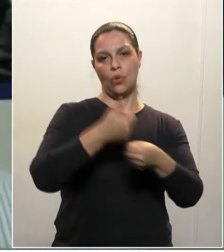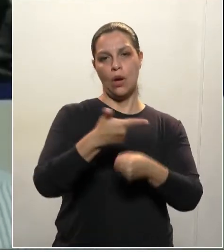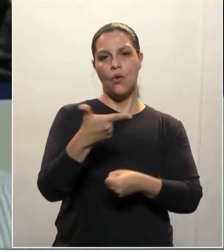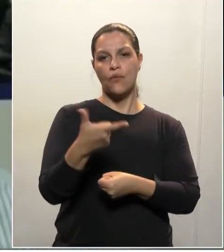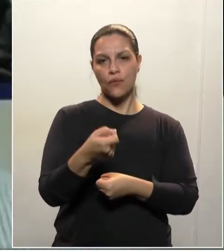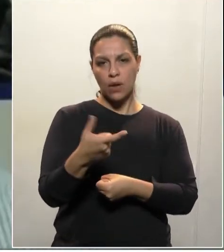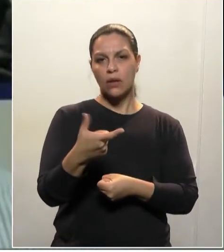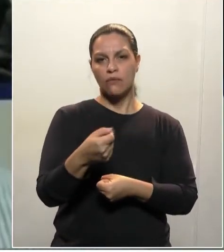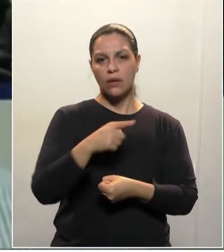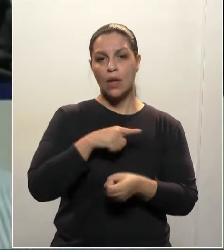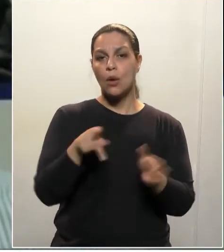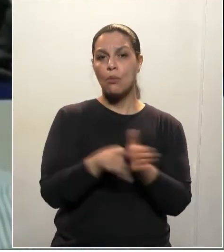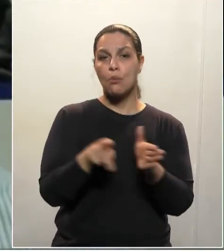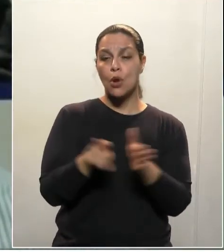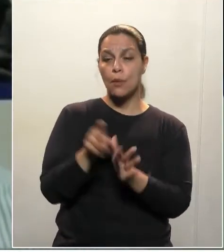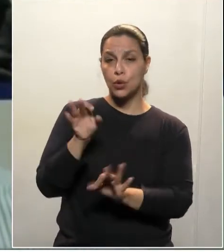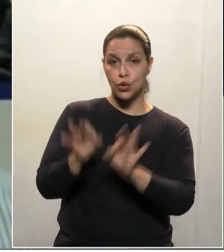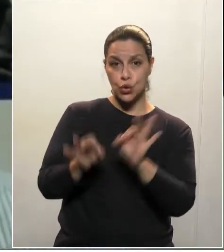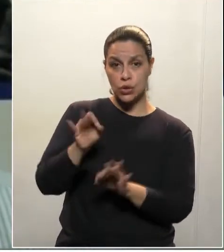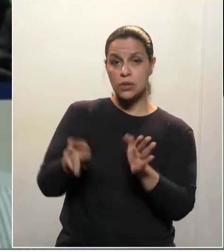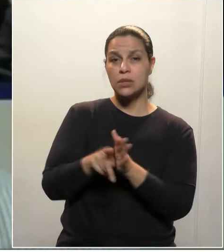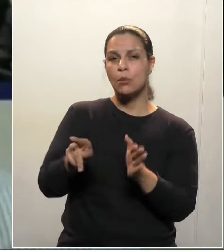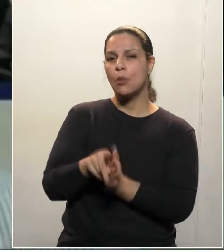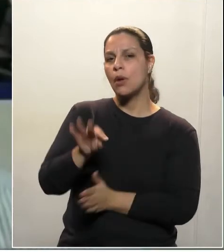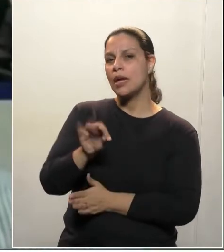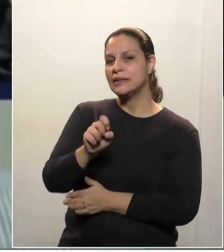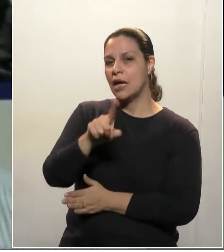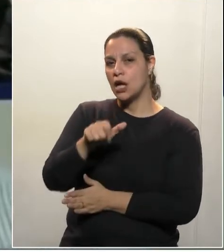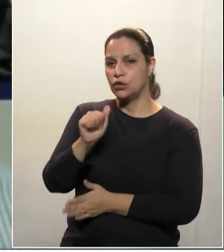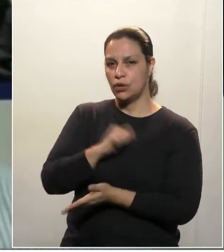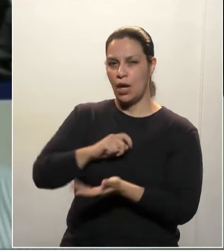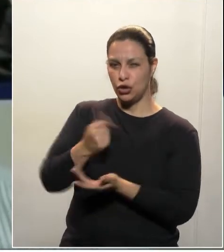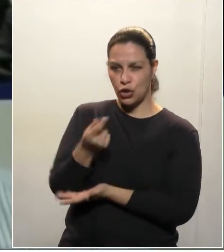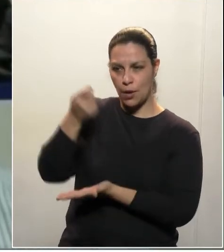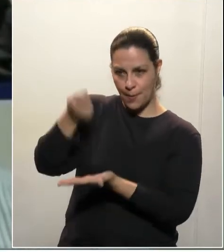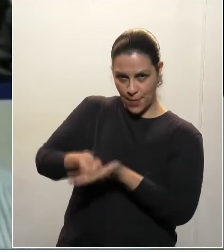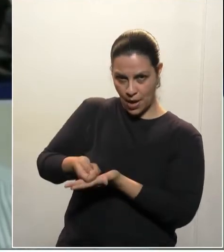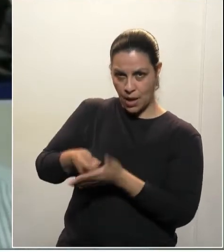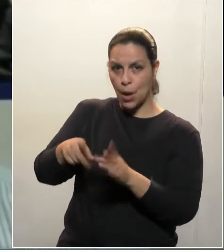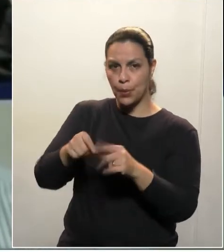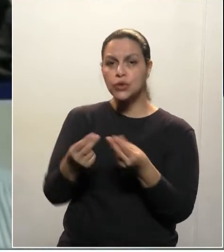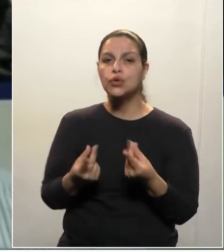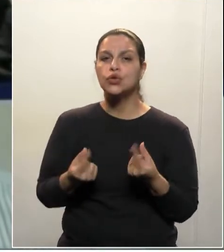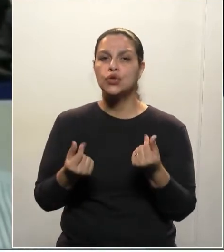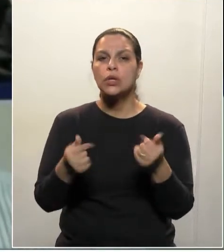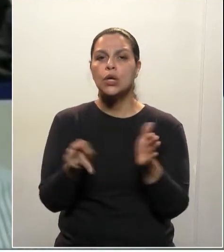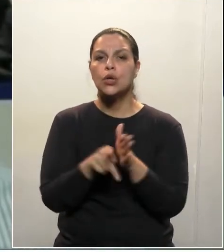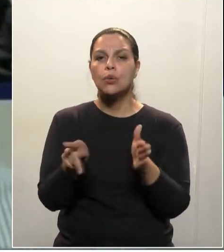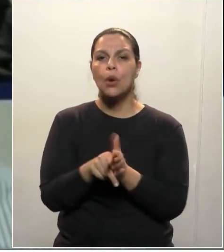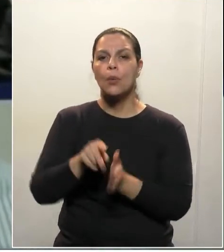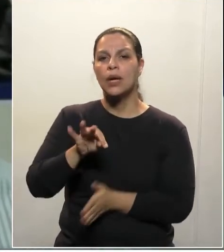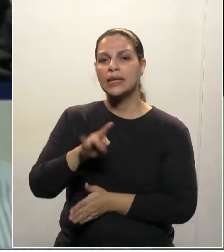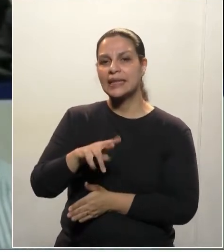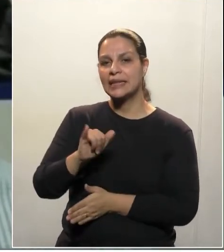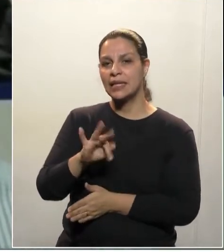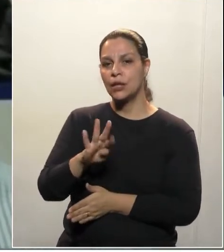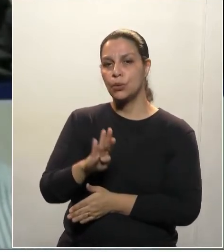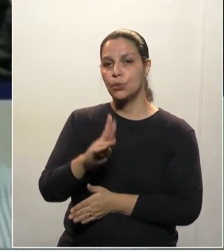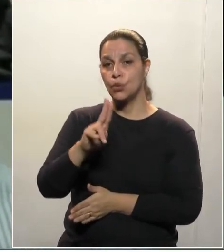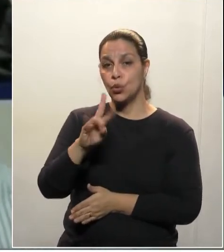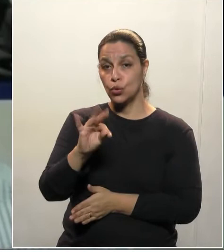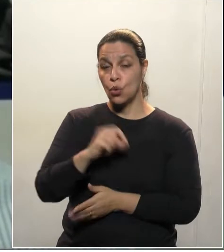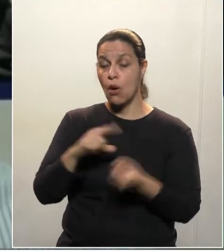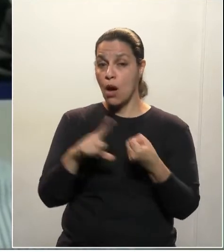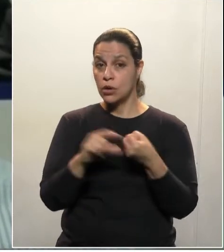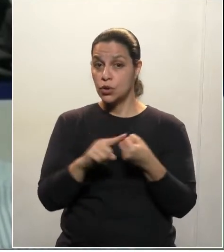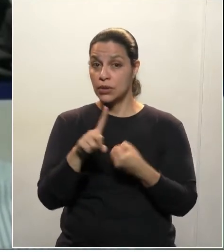como natureza jurídica de taxa, e taxa é espécie do gênero tributo e por isso se submete